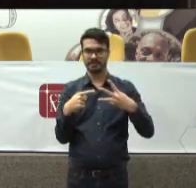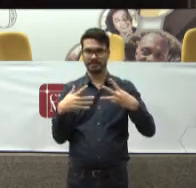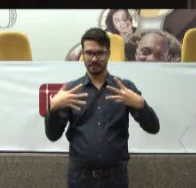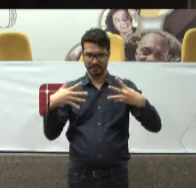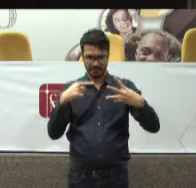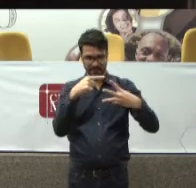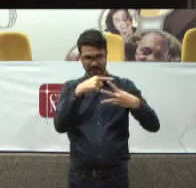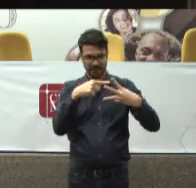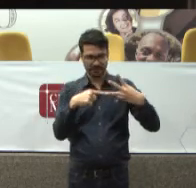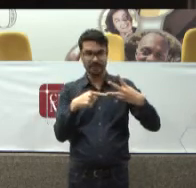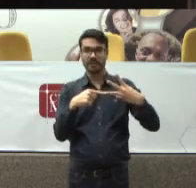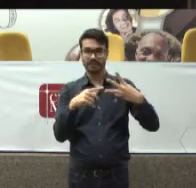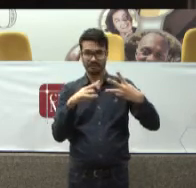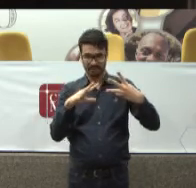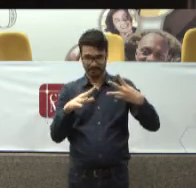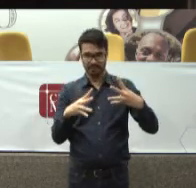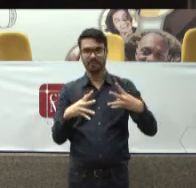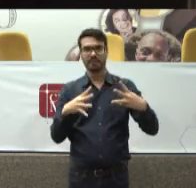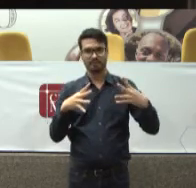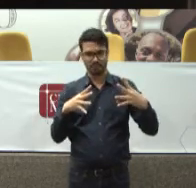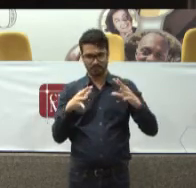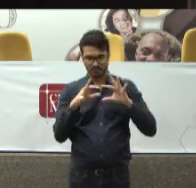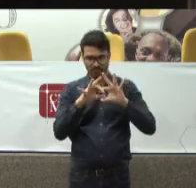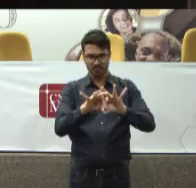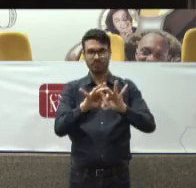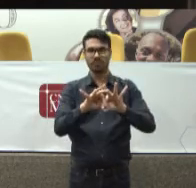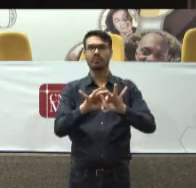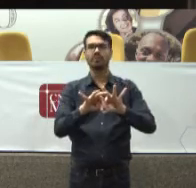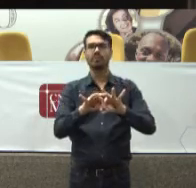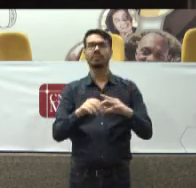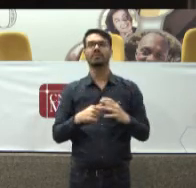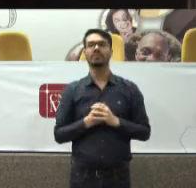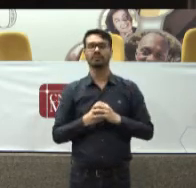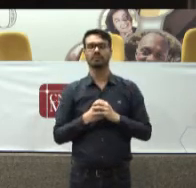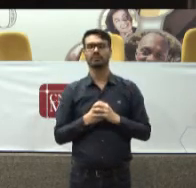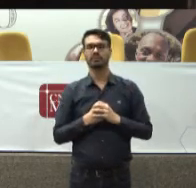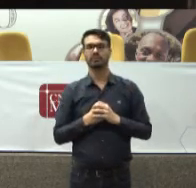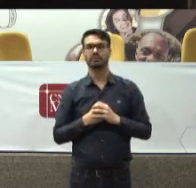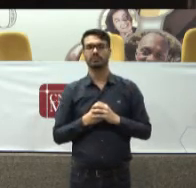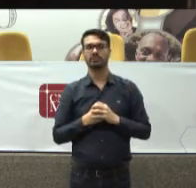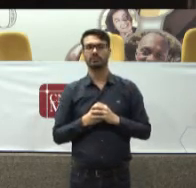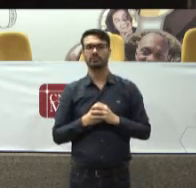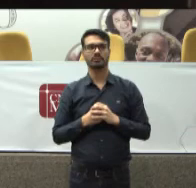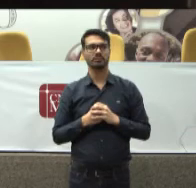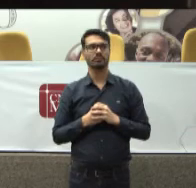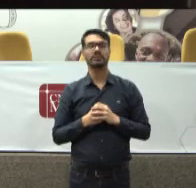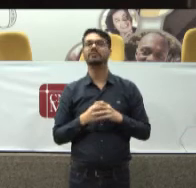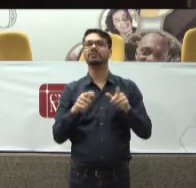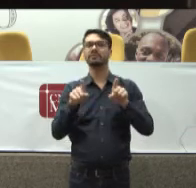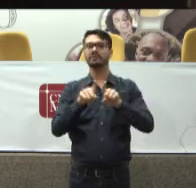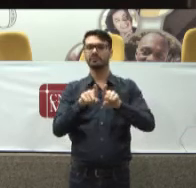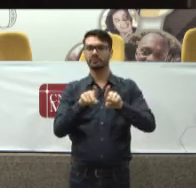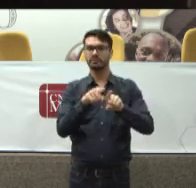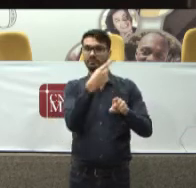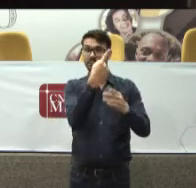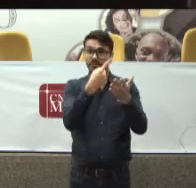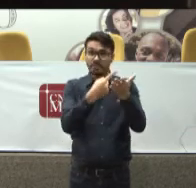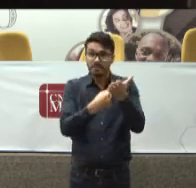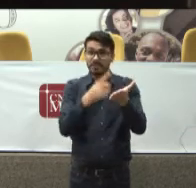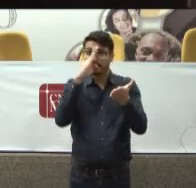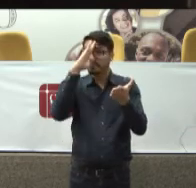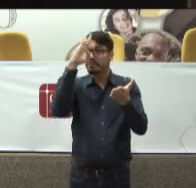Vertentes Entre si Que se fundem Em algumas ocasiões Não é? E que tem Em comum